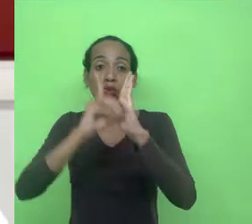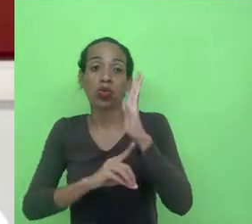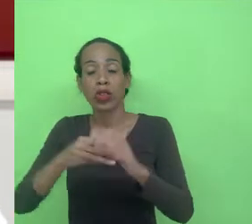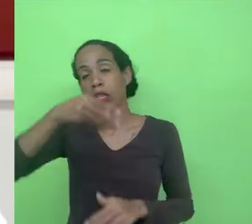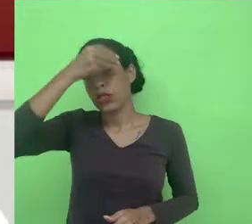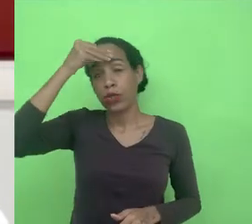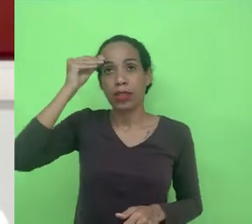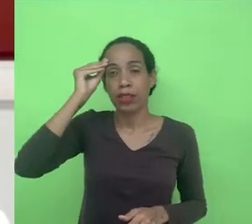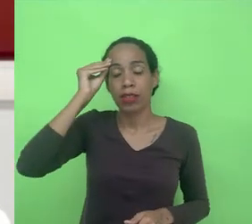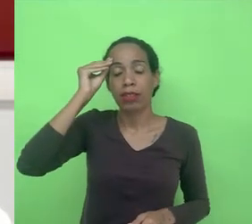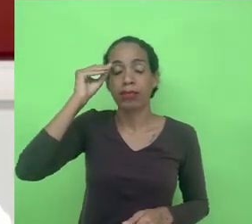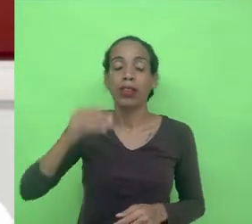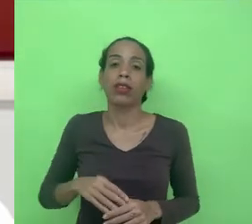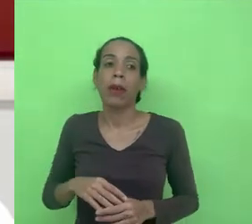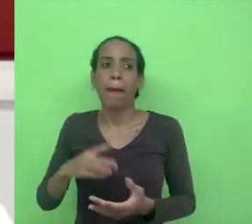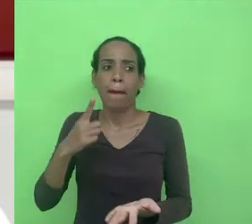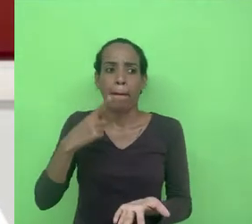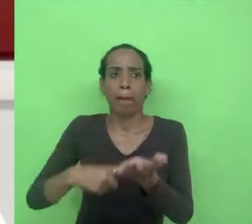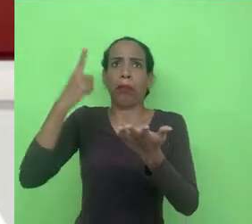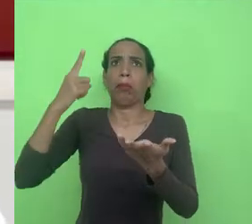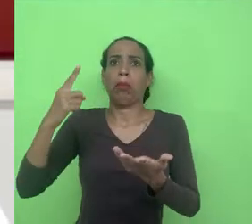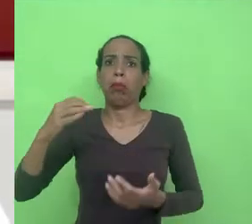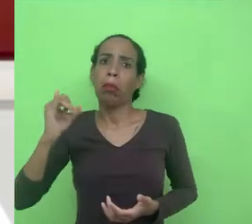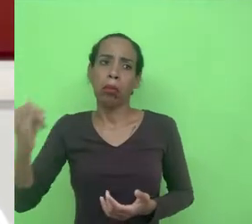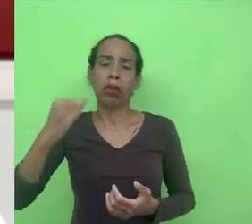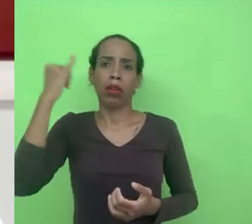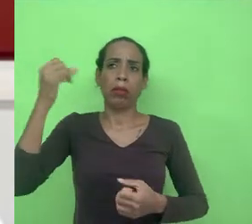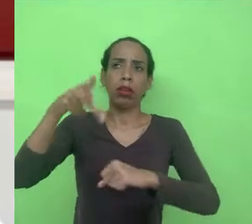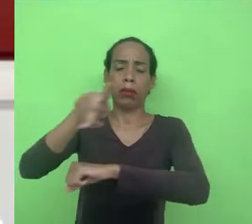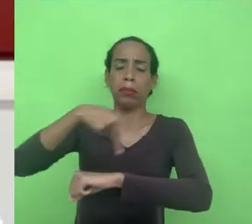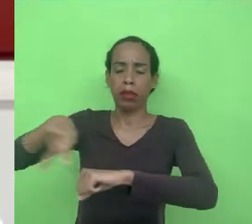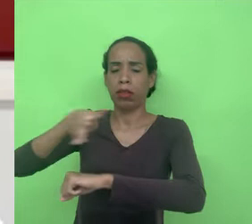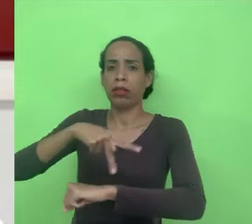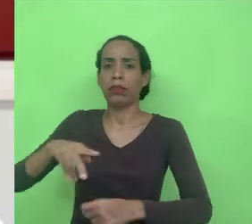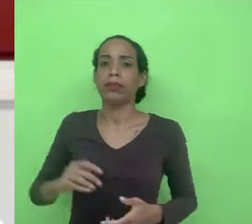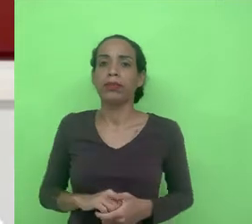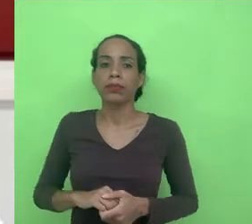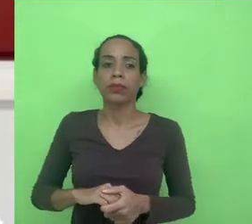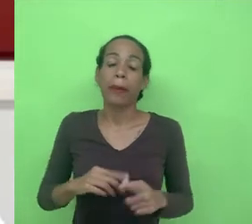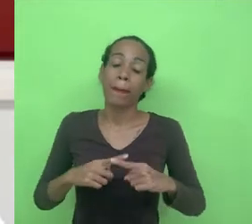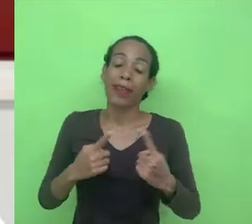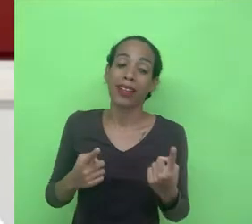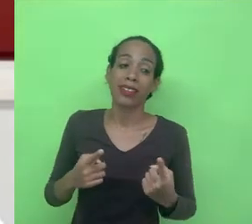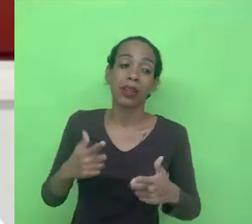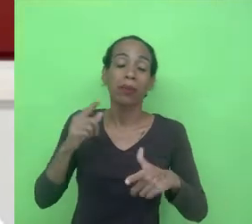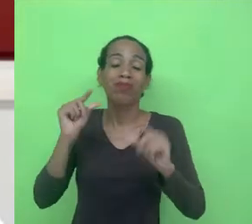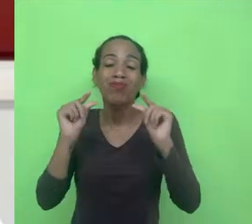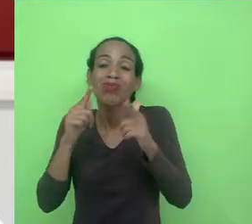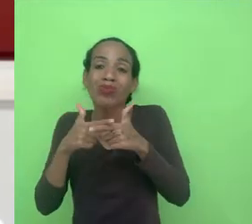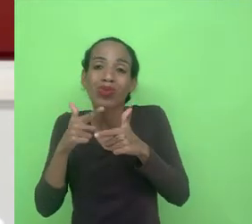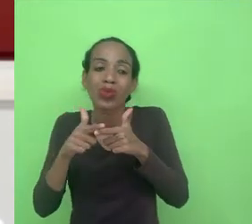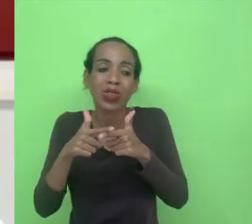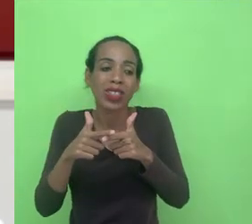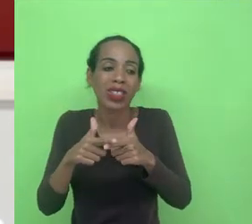foi um marco relevante internacionalmente só que tinha um pequeno problema a decisão só